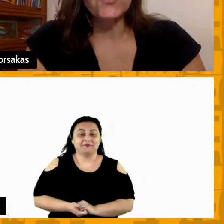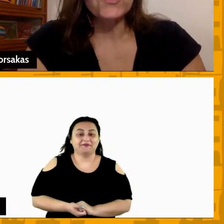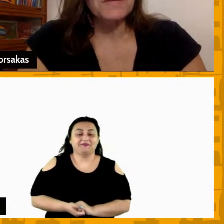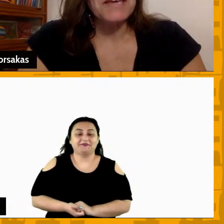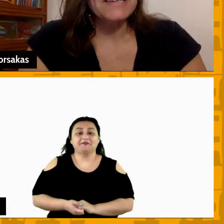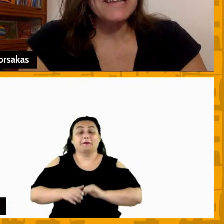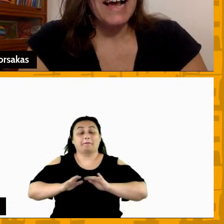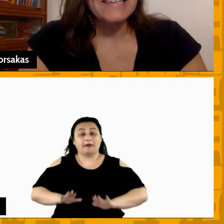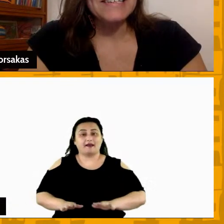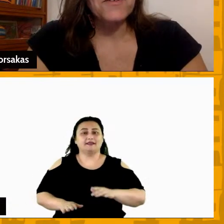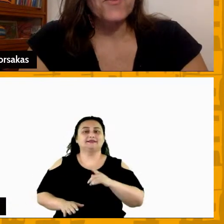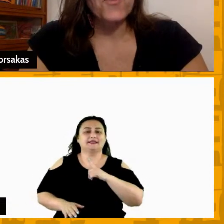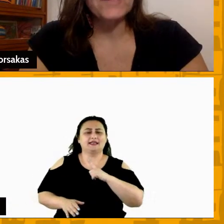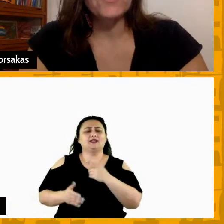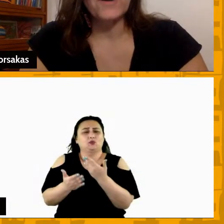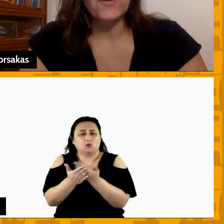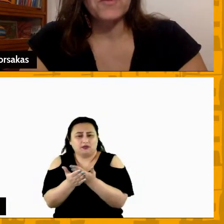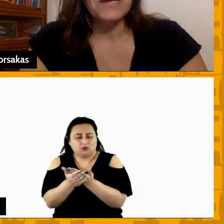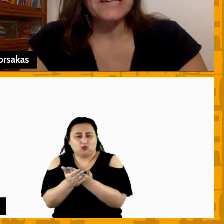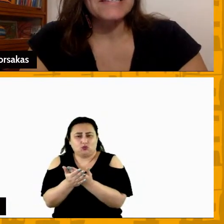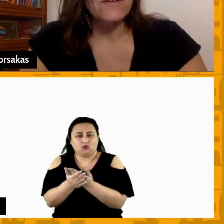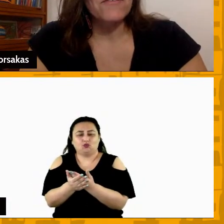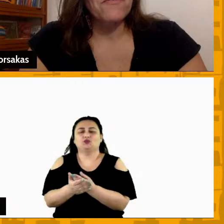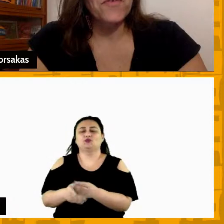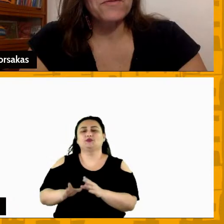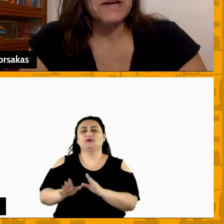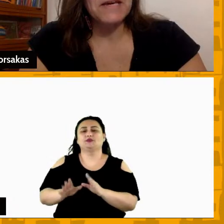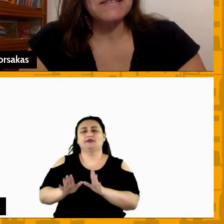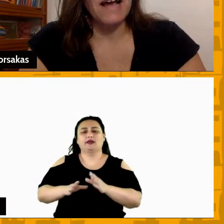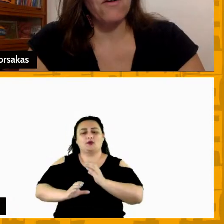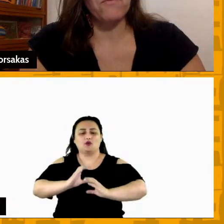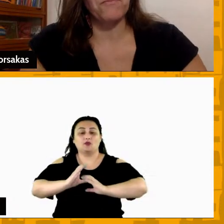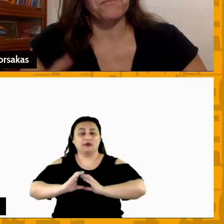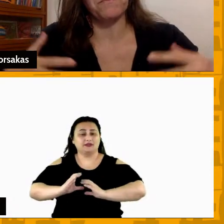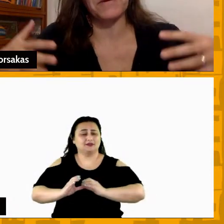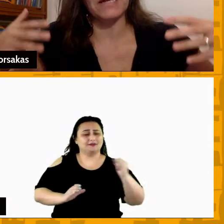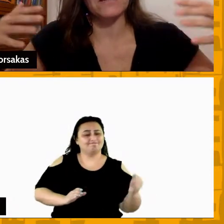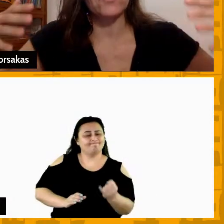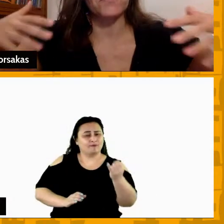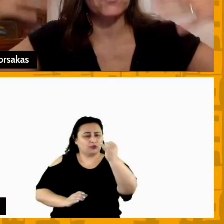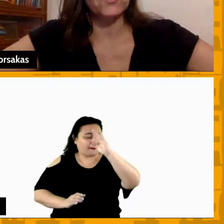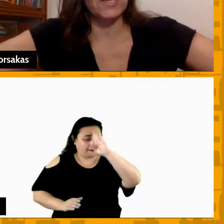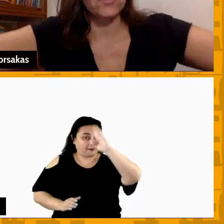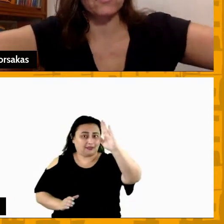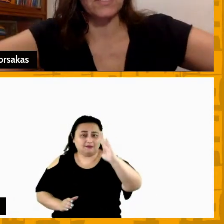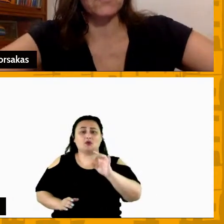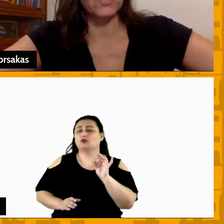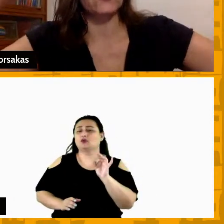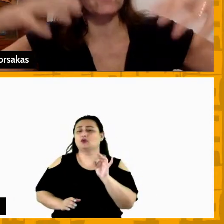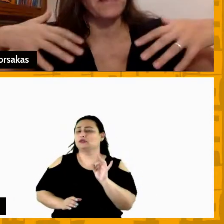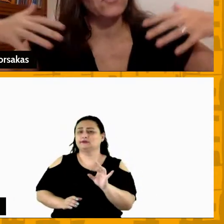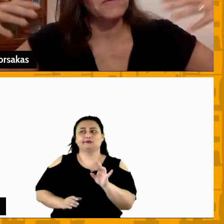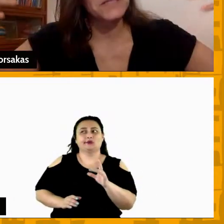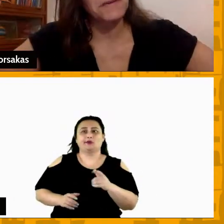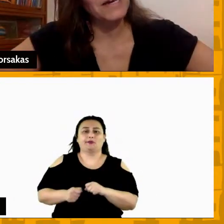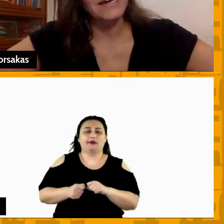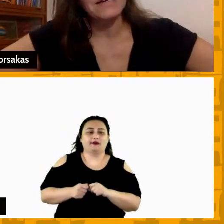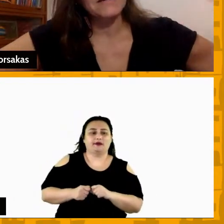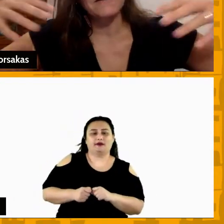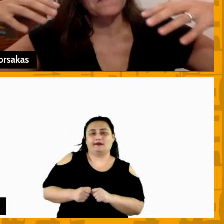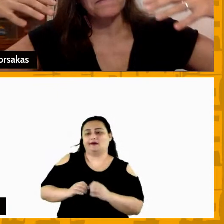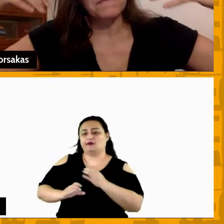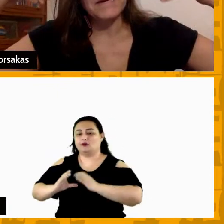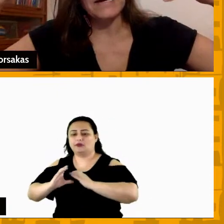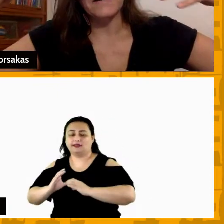estudos também que trazem o quanto a comunicação é fundamental não só para o sucesso em termos de rendimento mas